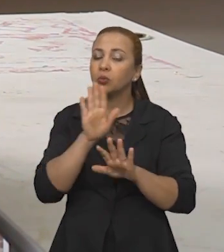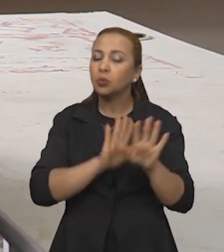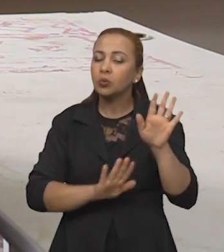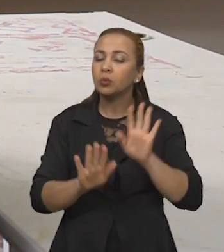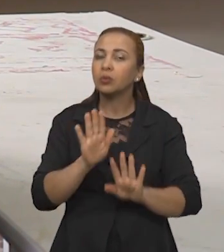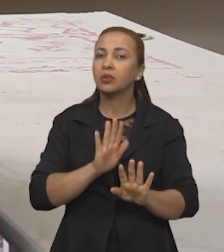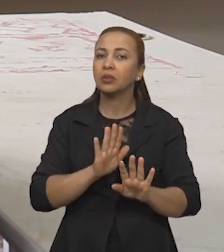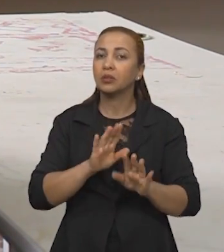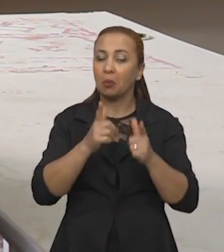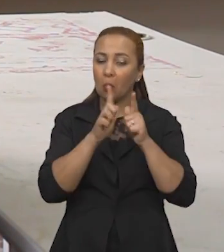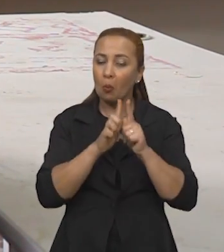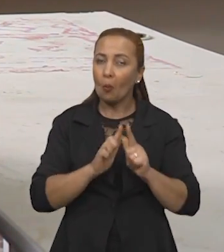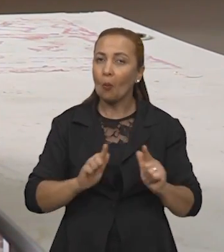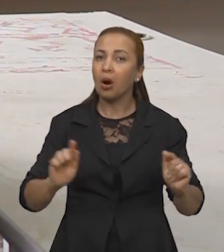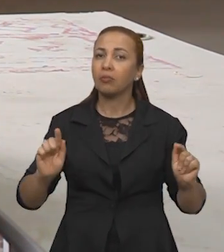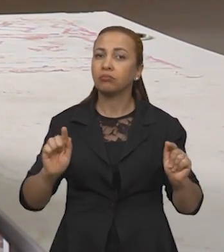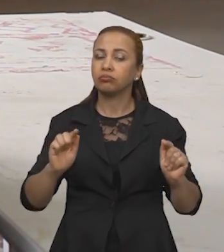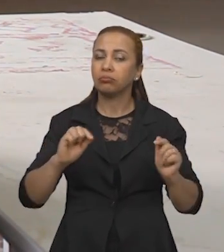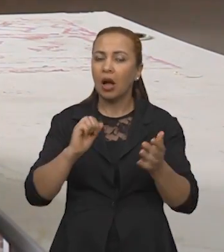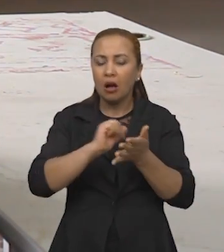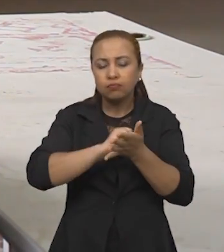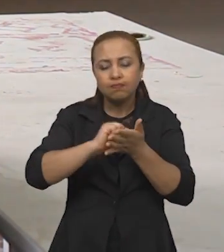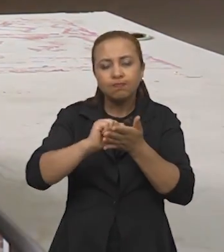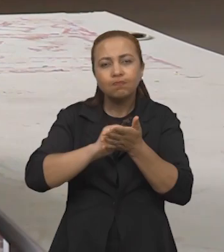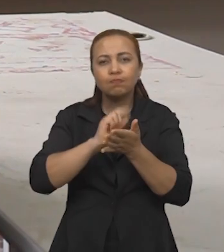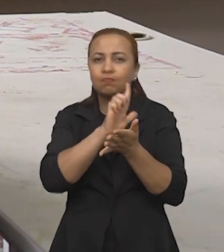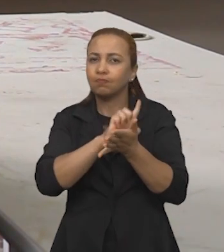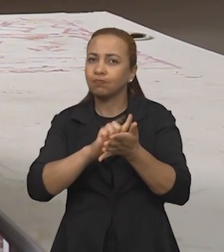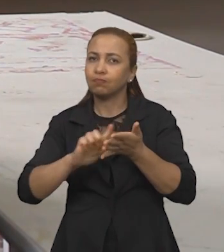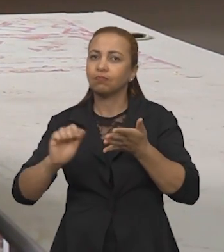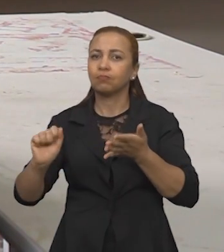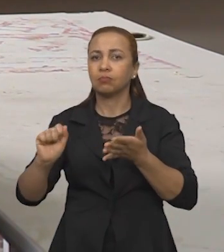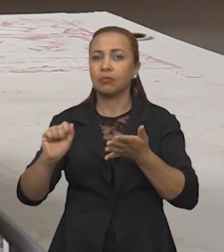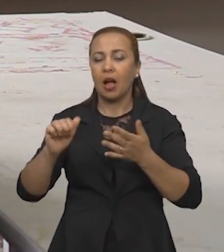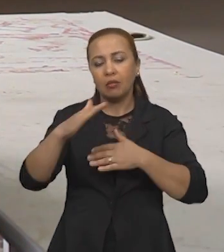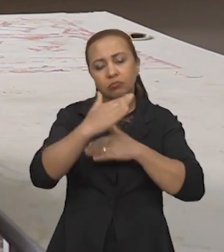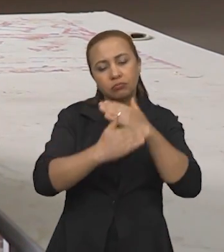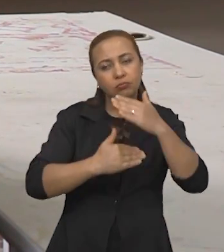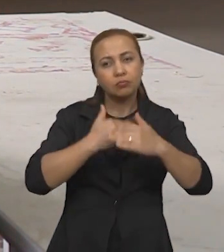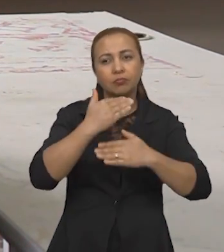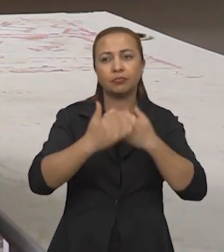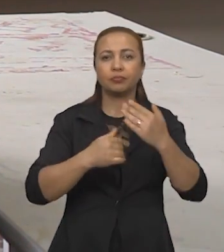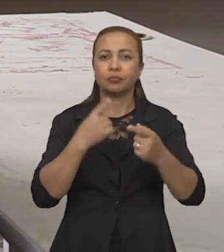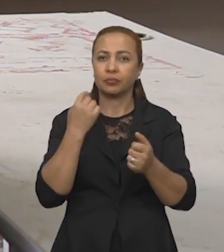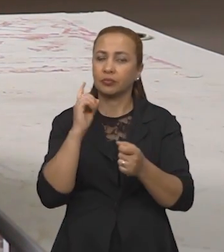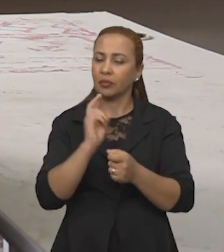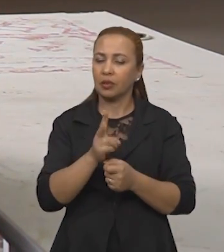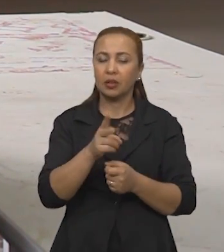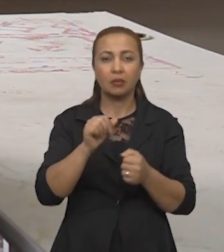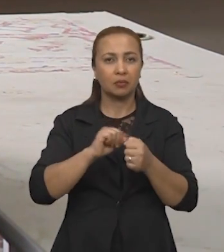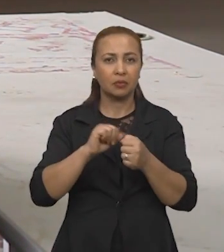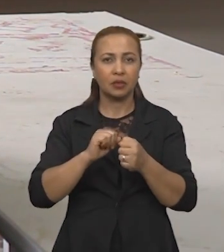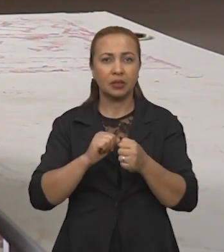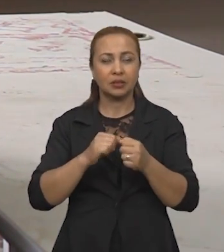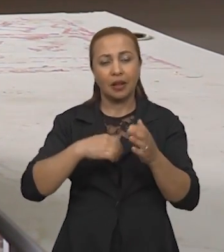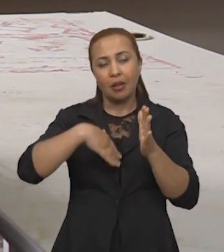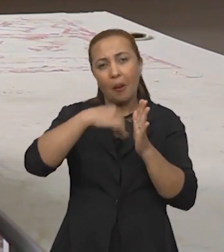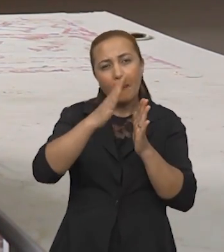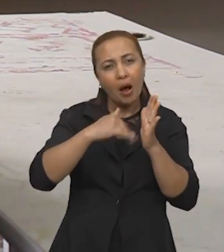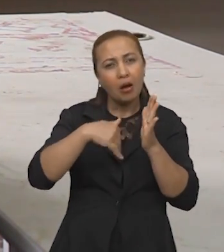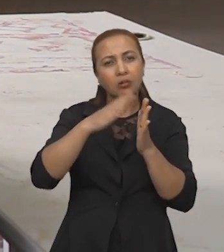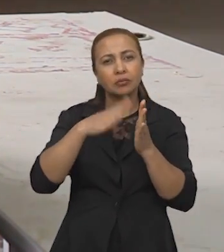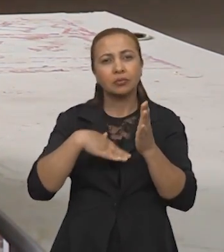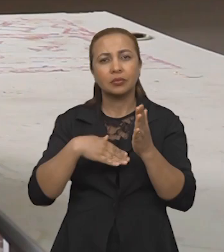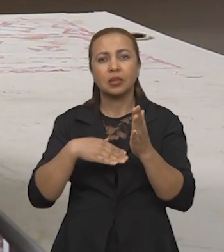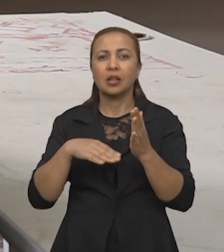nós vamos para a higienização, a gente tem um certo cuidado ao pegar essas peças para higienizar, sempre fazendo essa higienização com